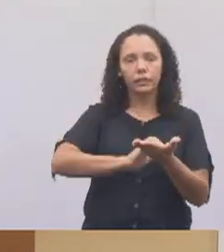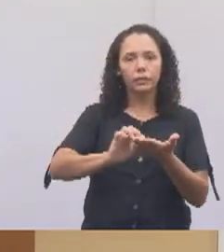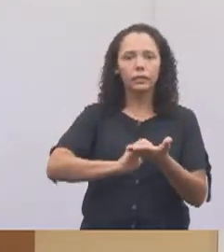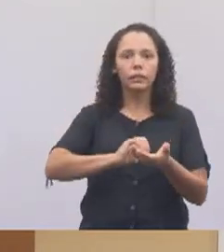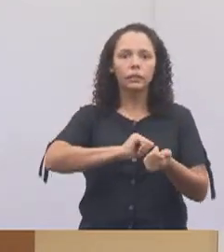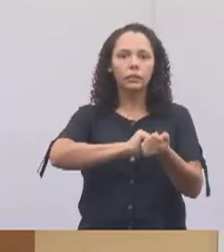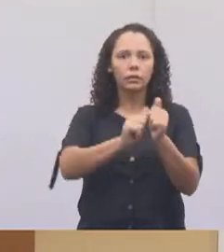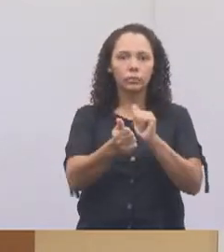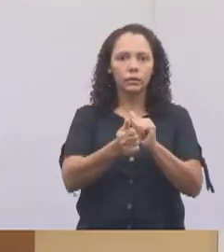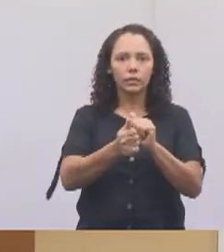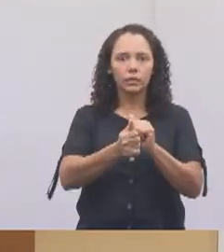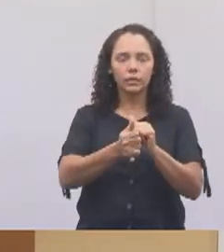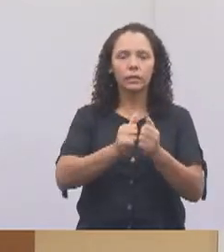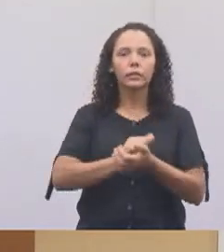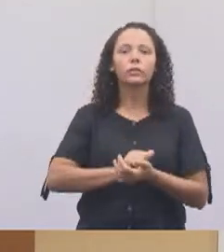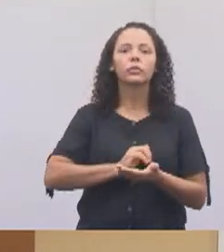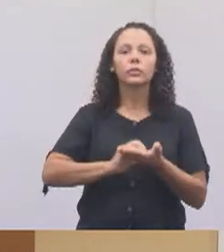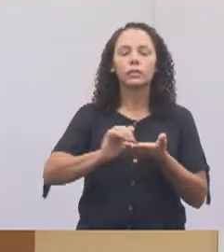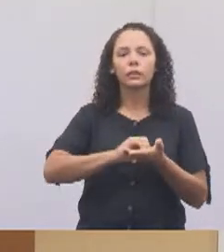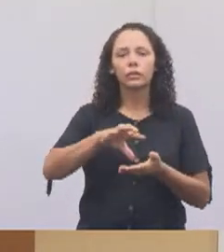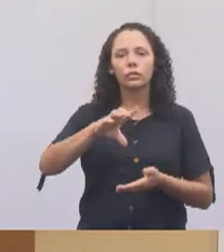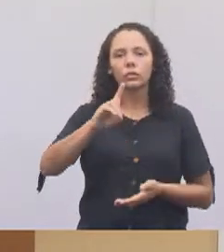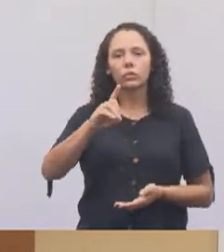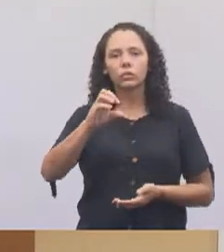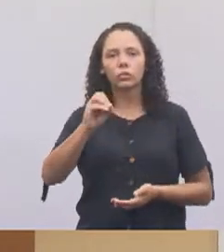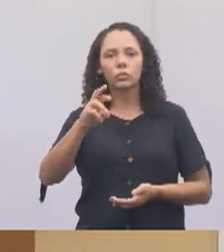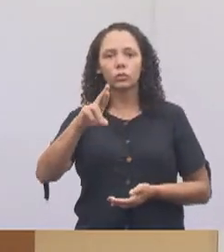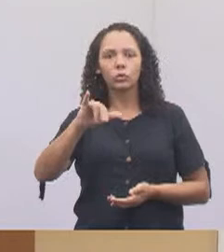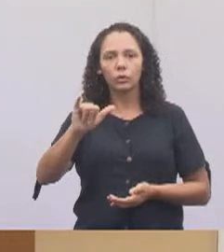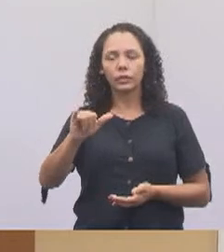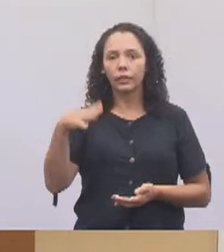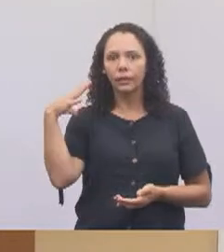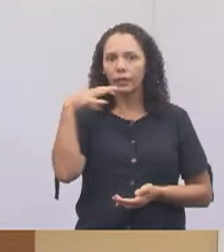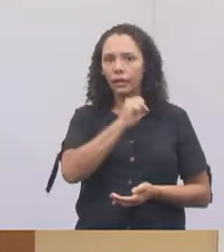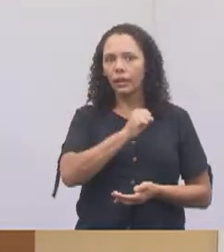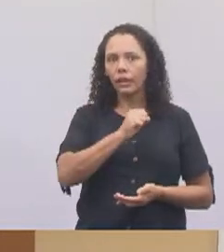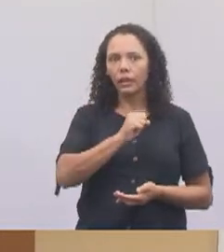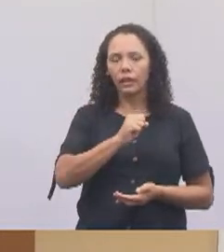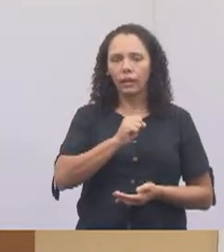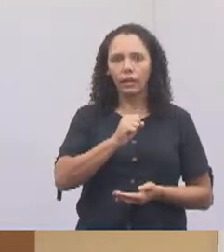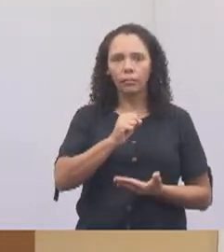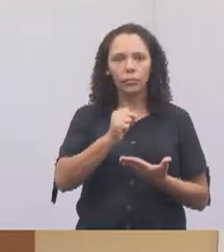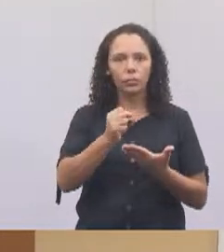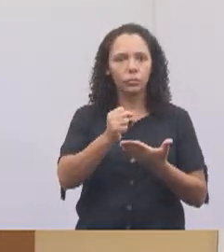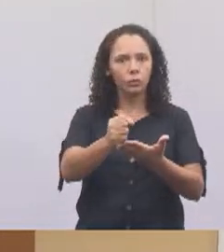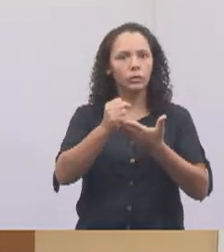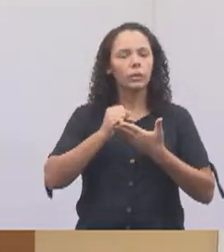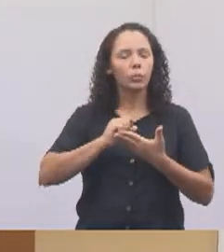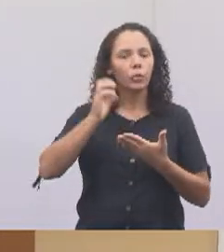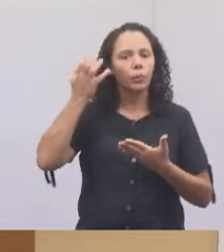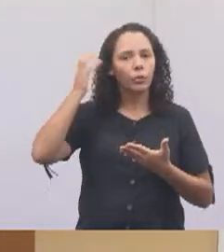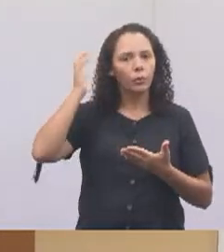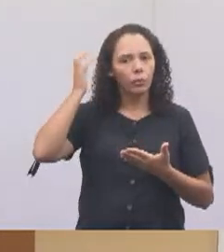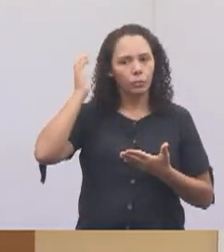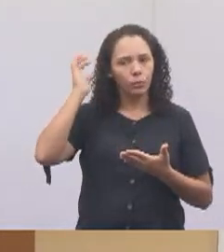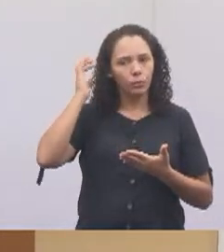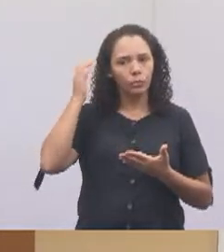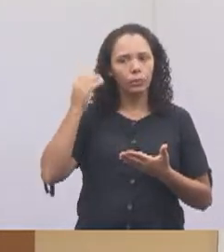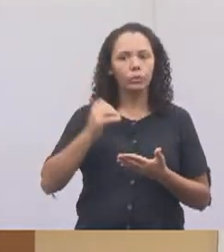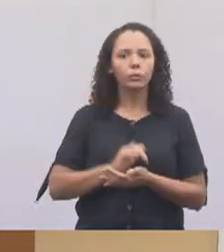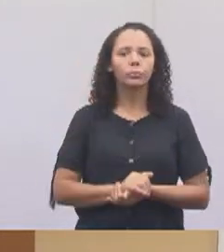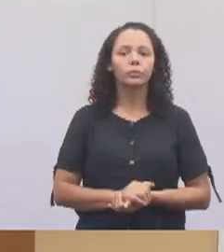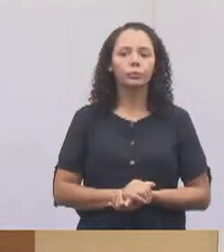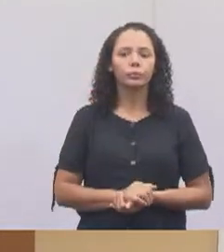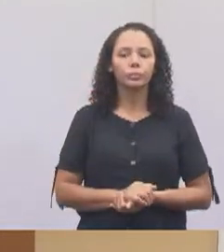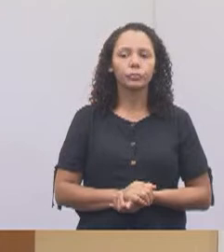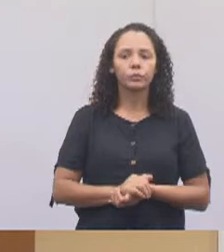o secretário Dori, que, nossa, prontamente ofereceu o som para a gente, que nós já estávamos com grande dificuldade.